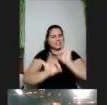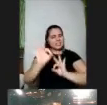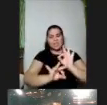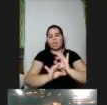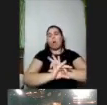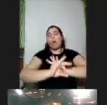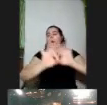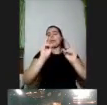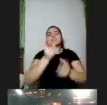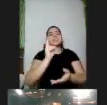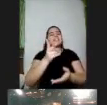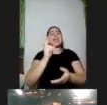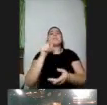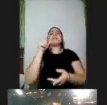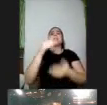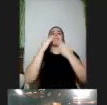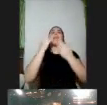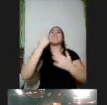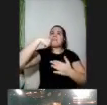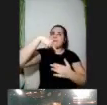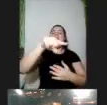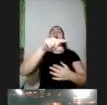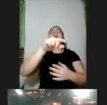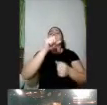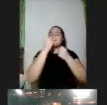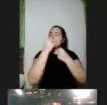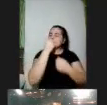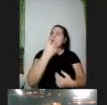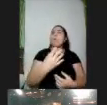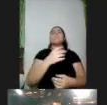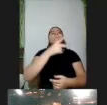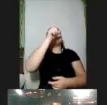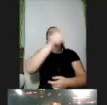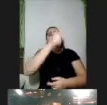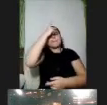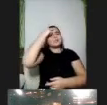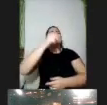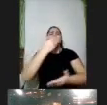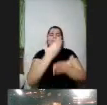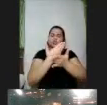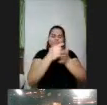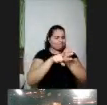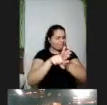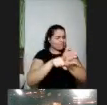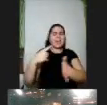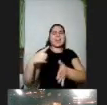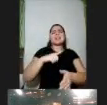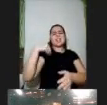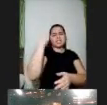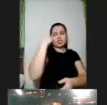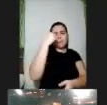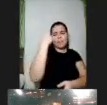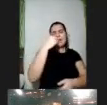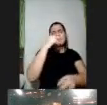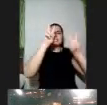vê aí que tem alguma coisa com o Rodrigo Mendes vai lá porque ele é uma pessoa muito preparada tem muita experiência sobre o